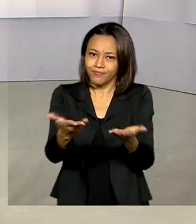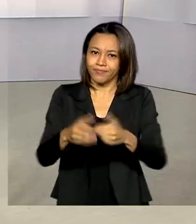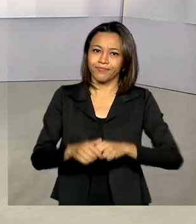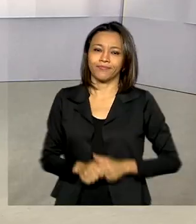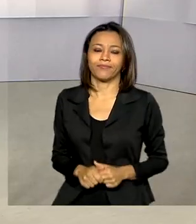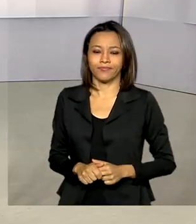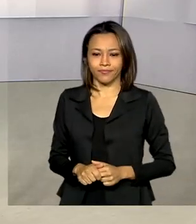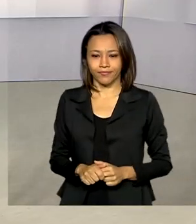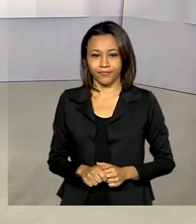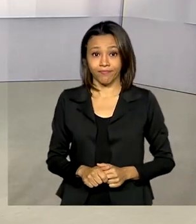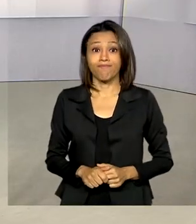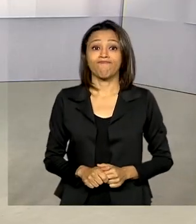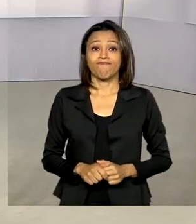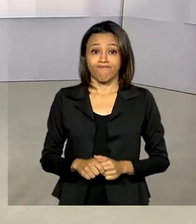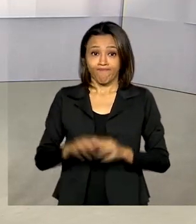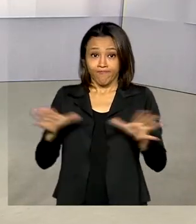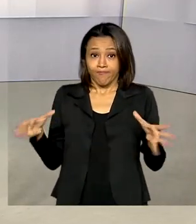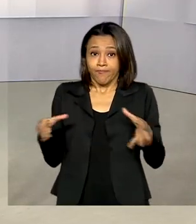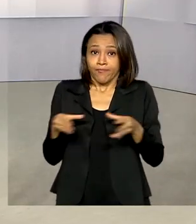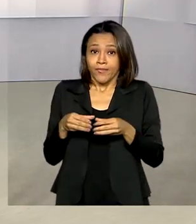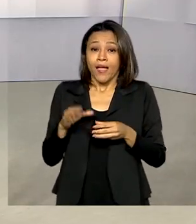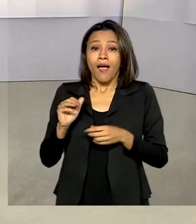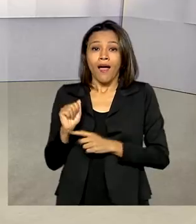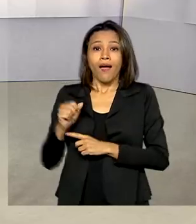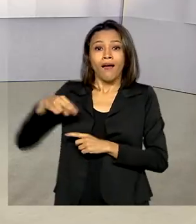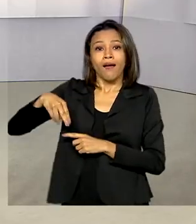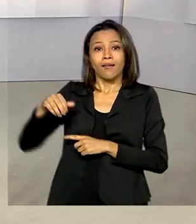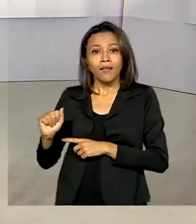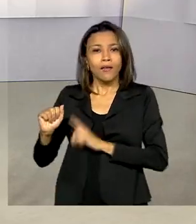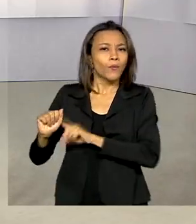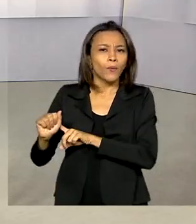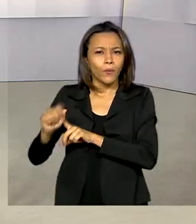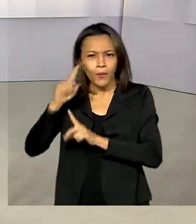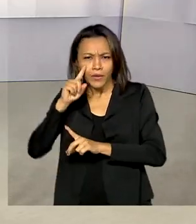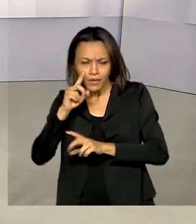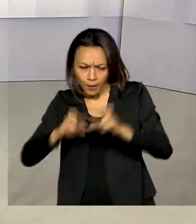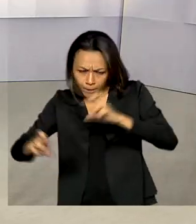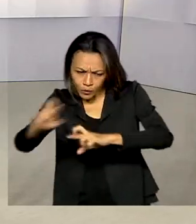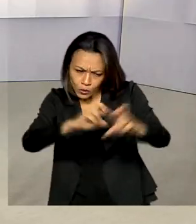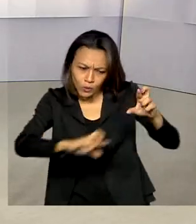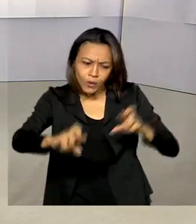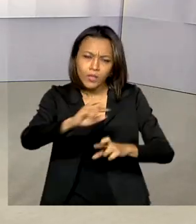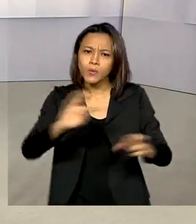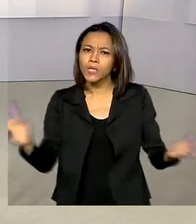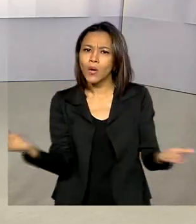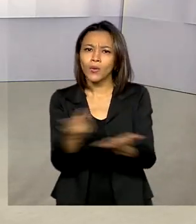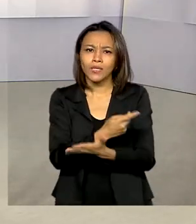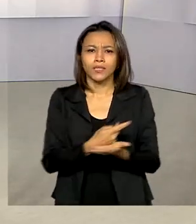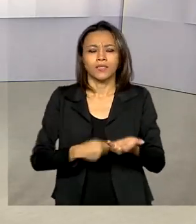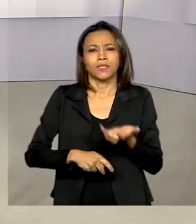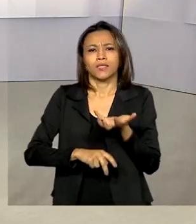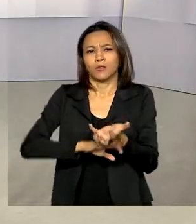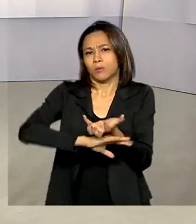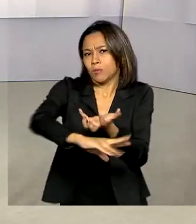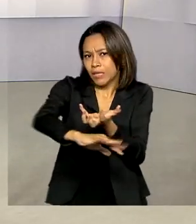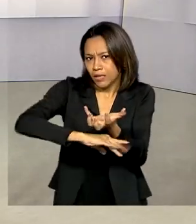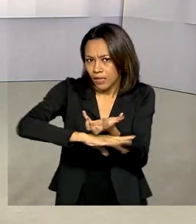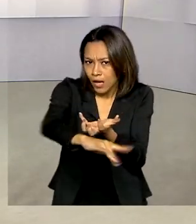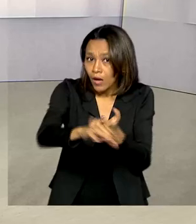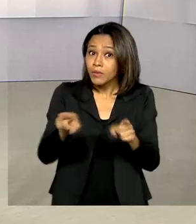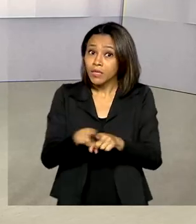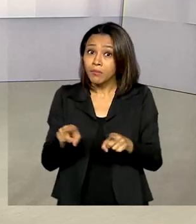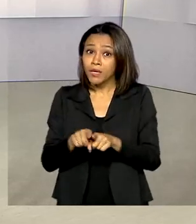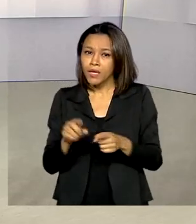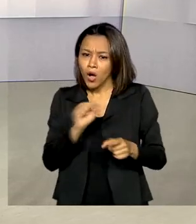E a Agência Nacional de Águas está monitorando a crise no Pantanal e os impactos da seca e alguns pontos do Rio